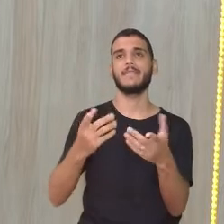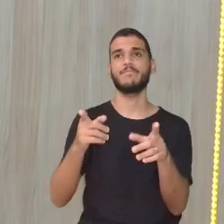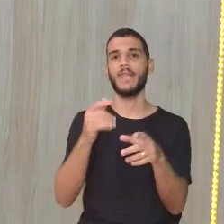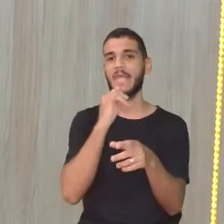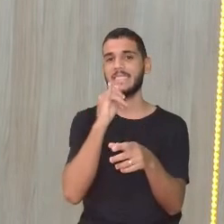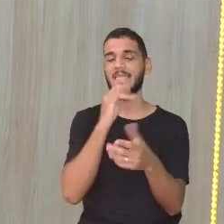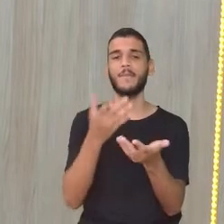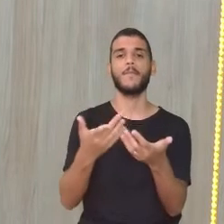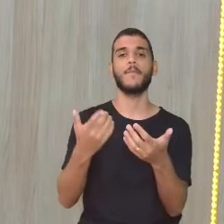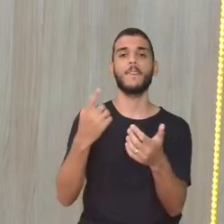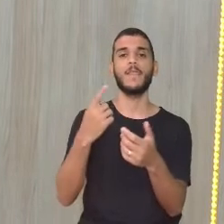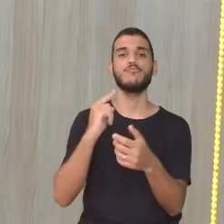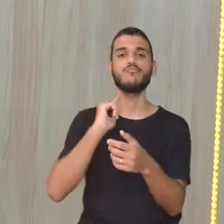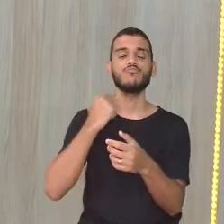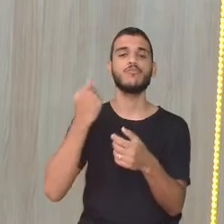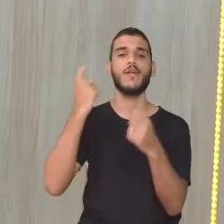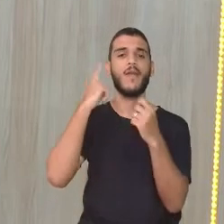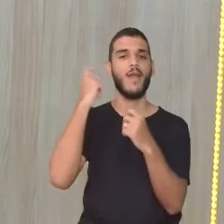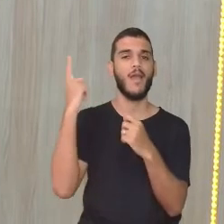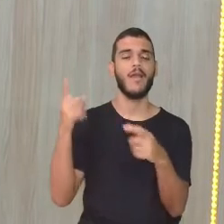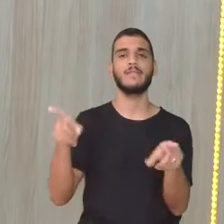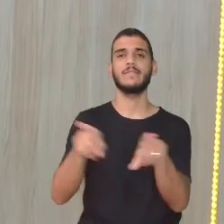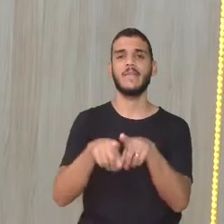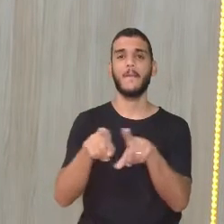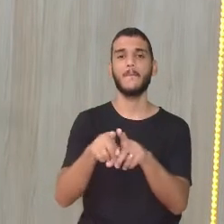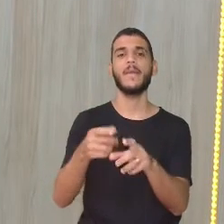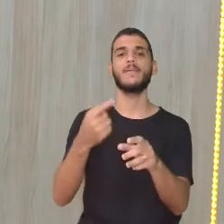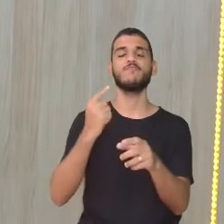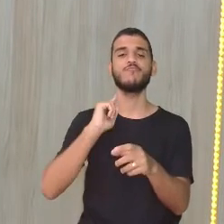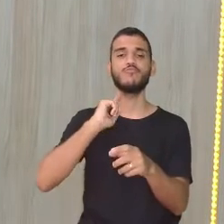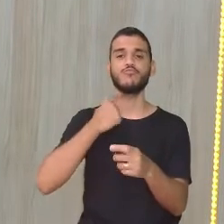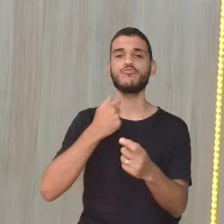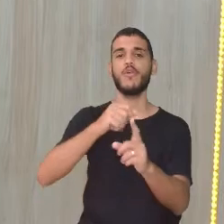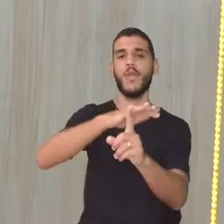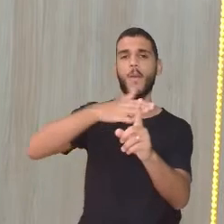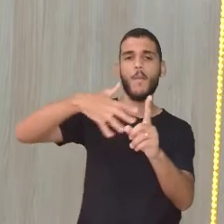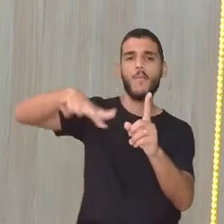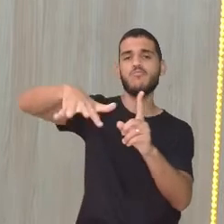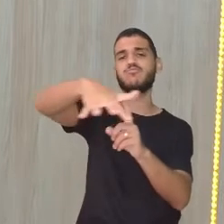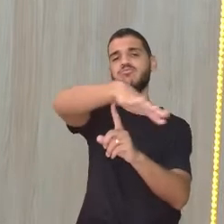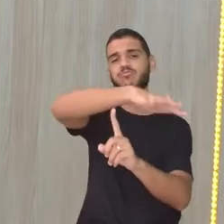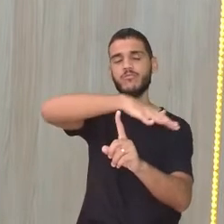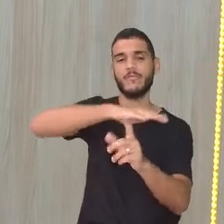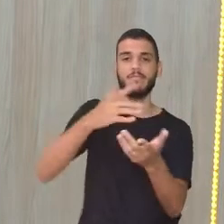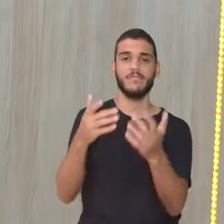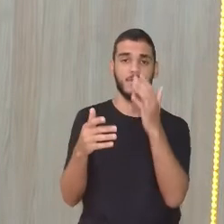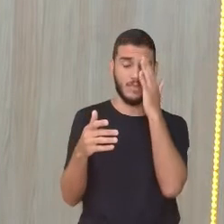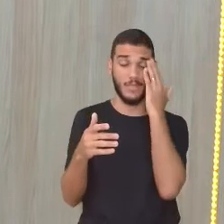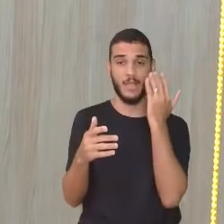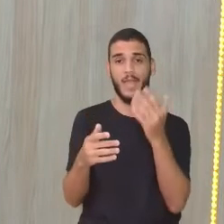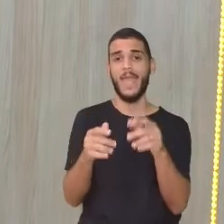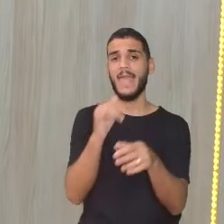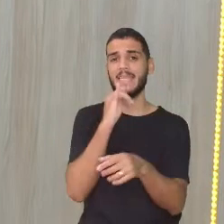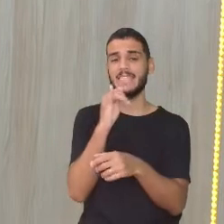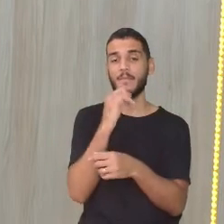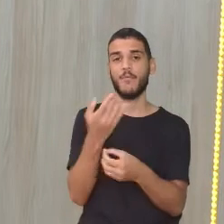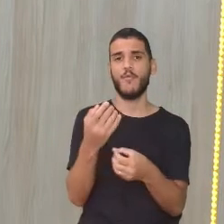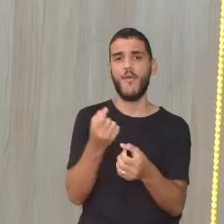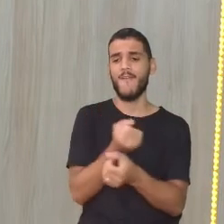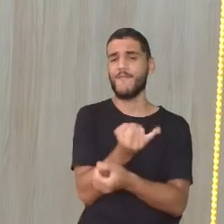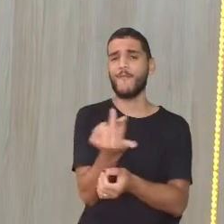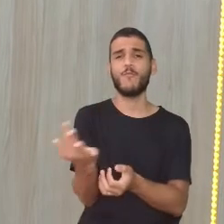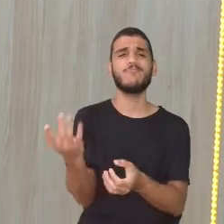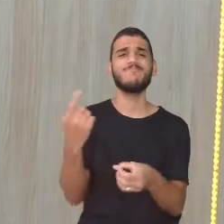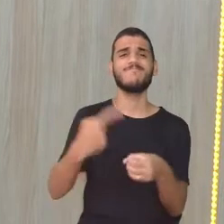né? Da poluição sonora. A poluição atmosférica. Quantas cidades no Brasil tem uma poluição atmosférica já bastante